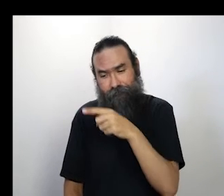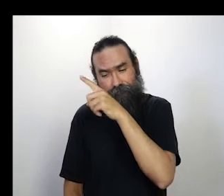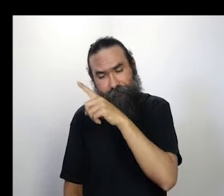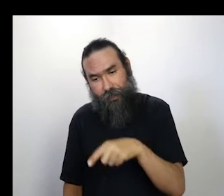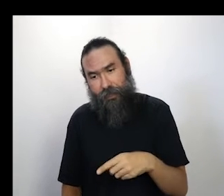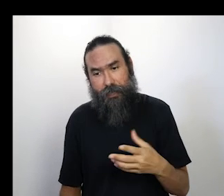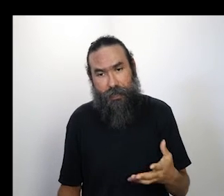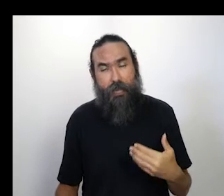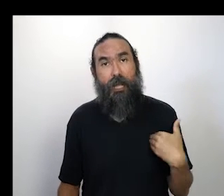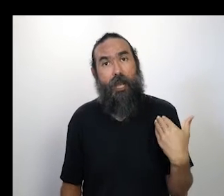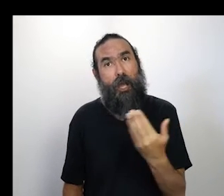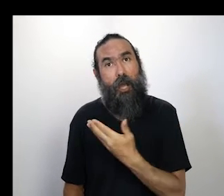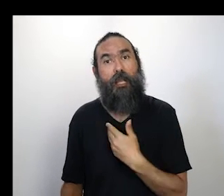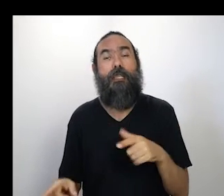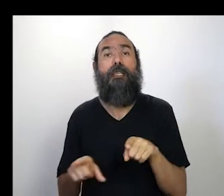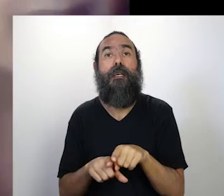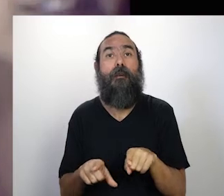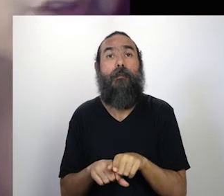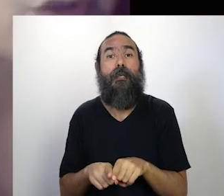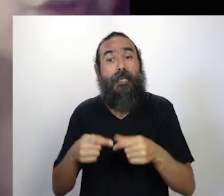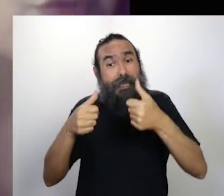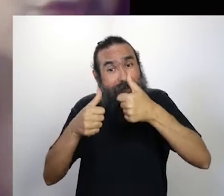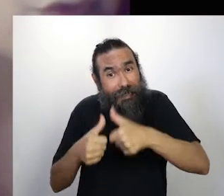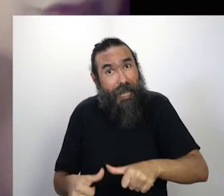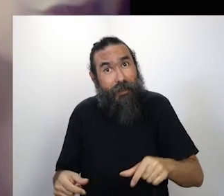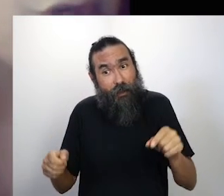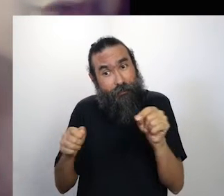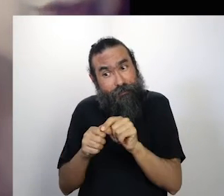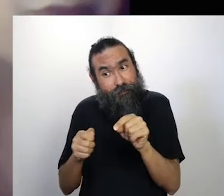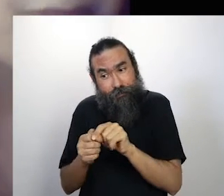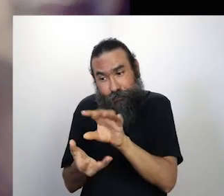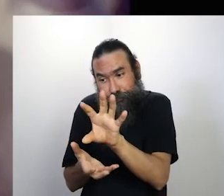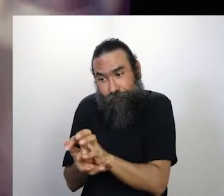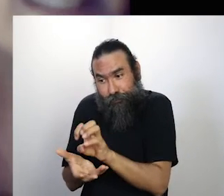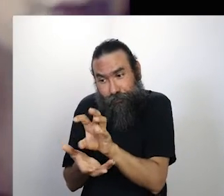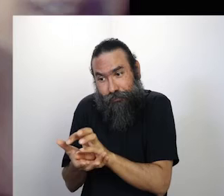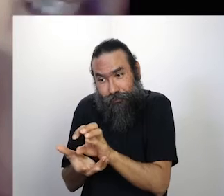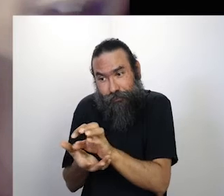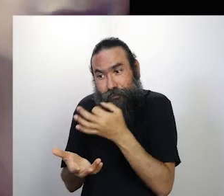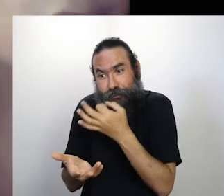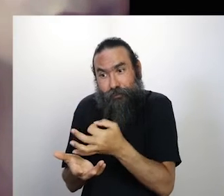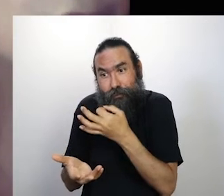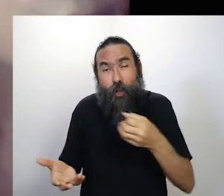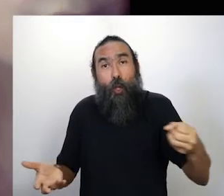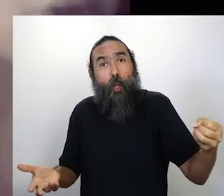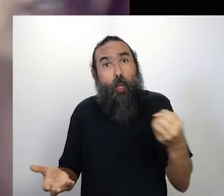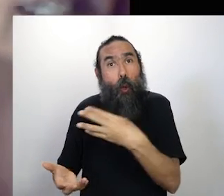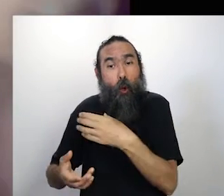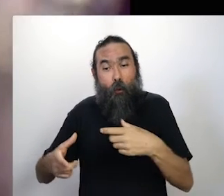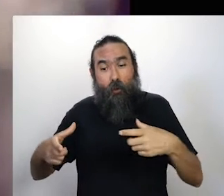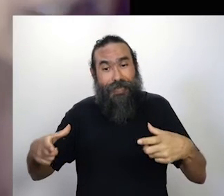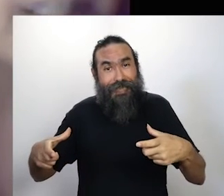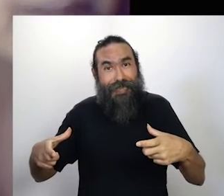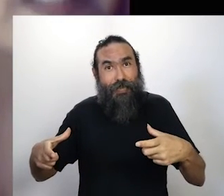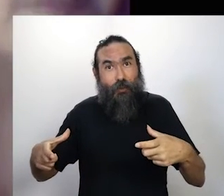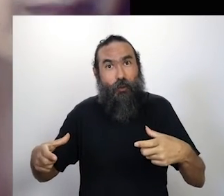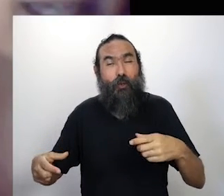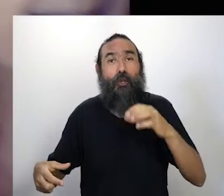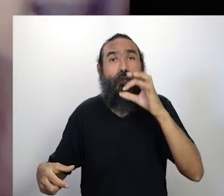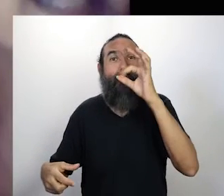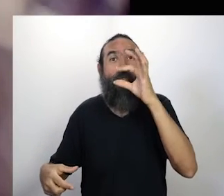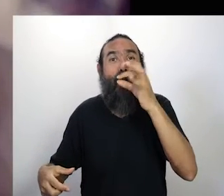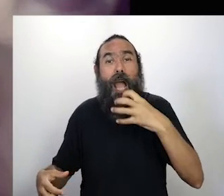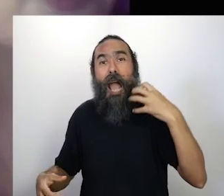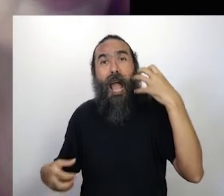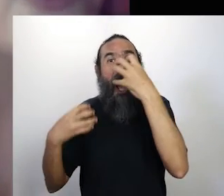Estávamos também gravando um... Preparando para gravar um disco novo só com as cantoras para também